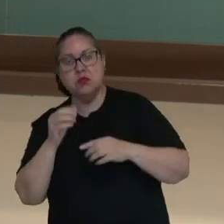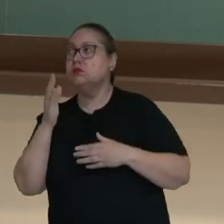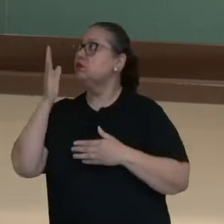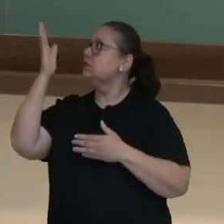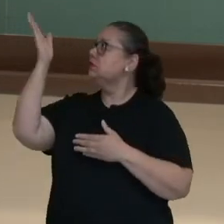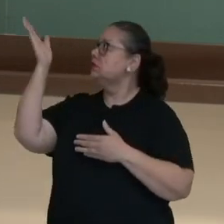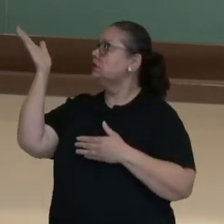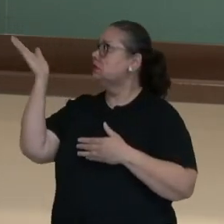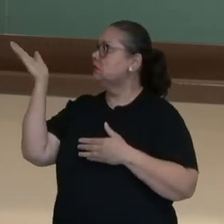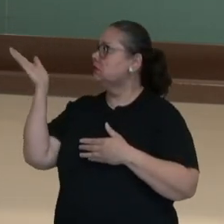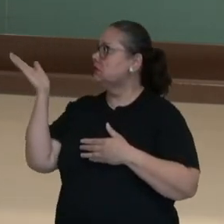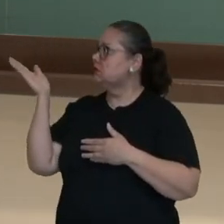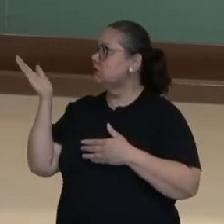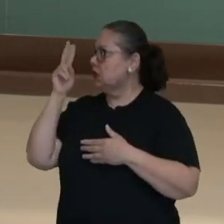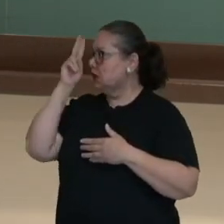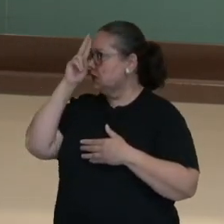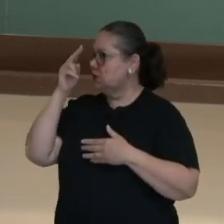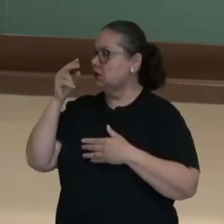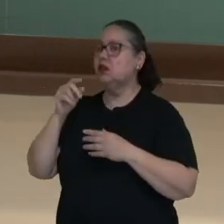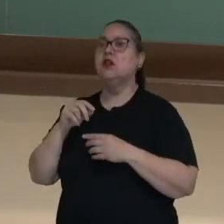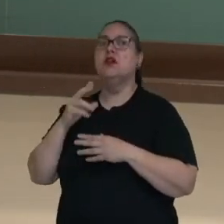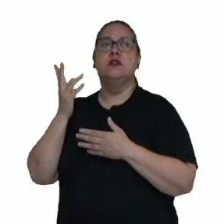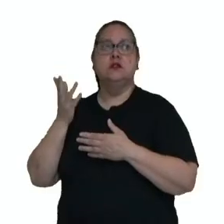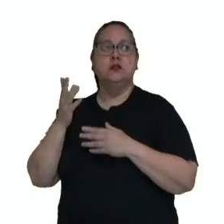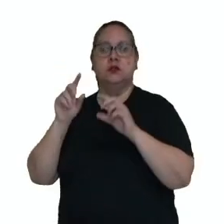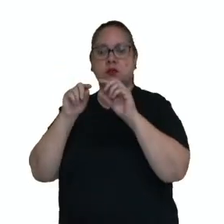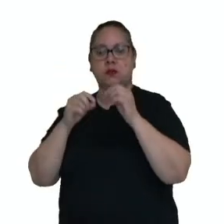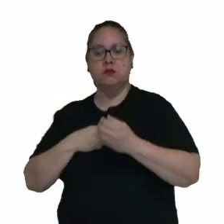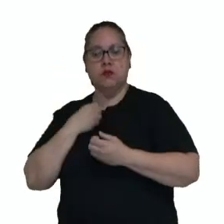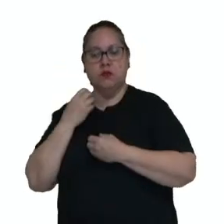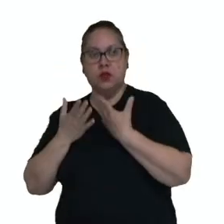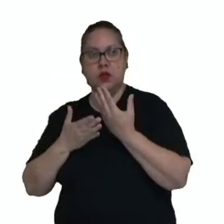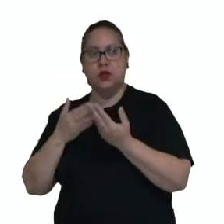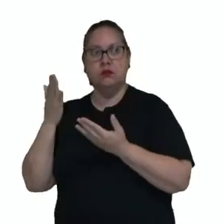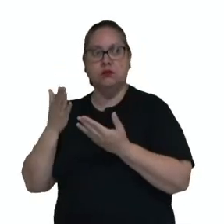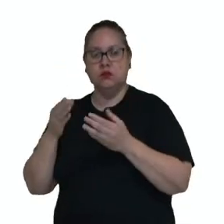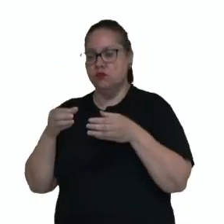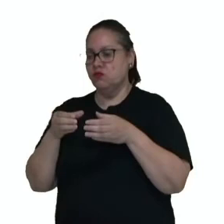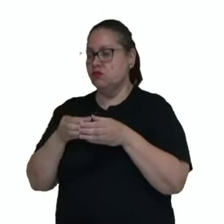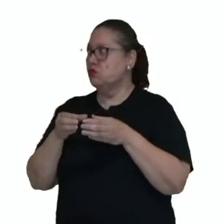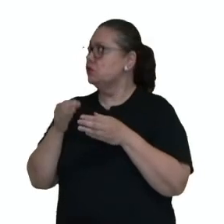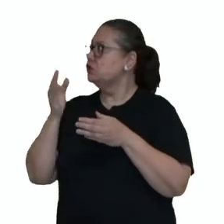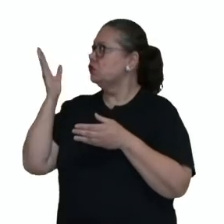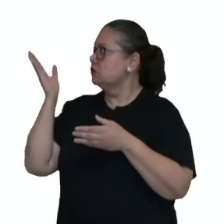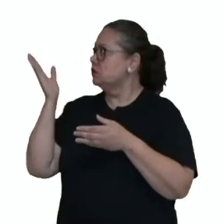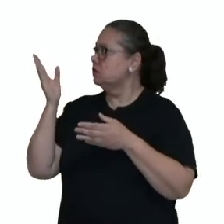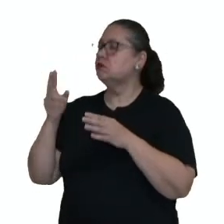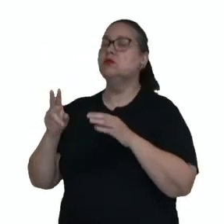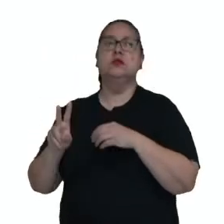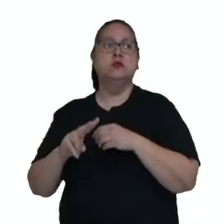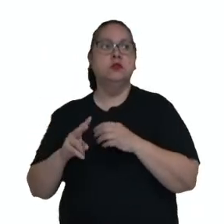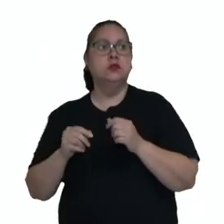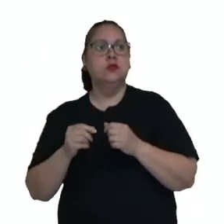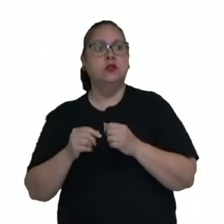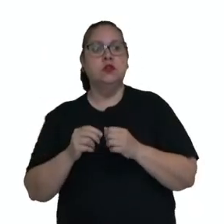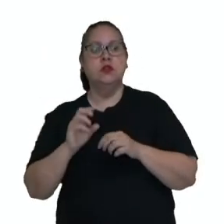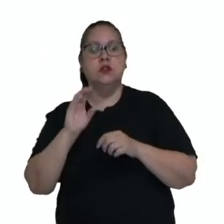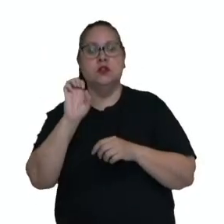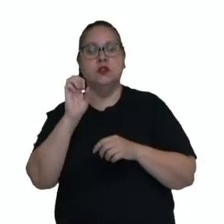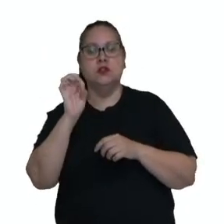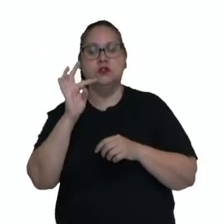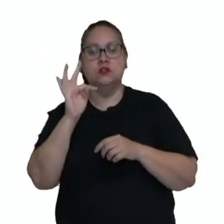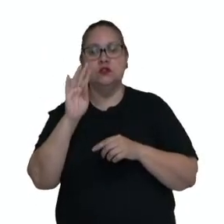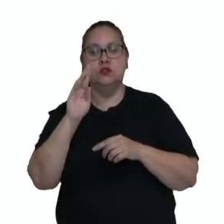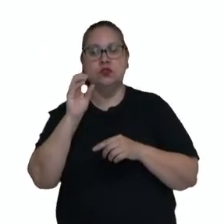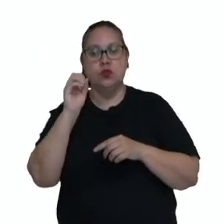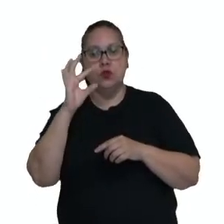estrofação, lembrando que verso é cada linha do poema, o conjunto de versos eu chamo de estrofes, né?